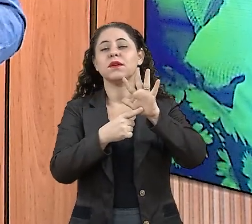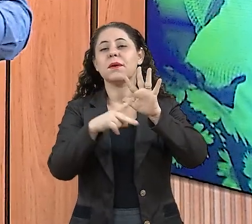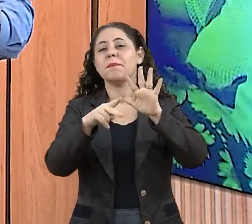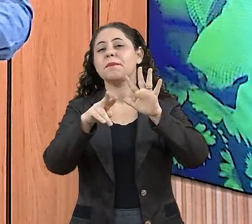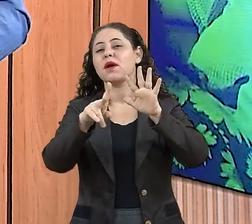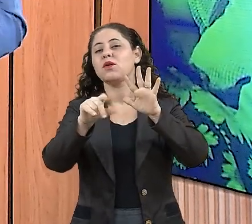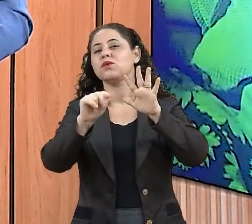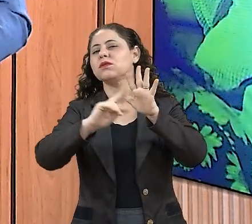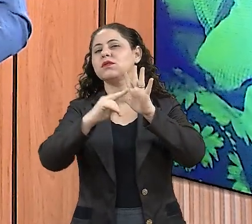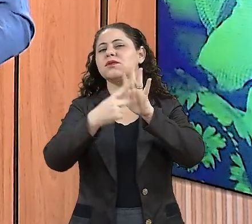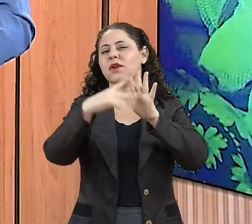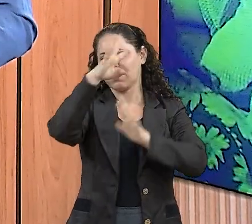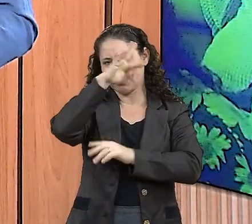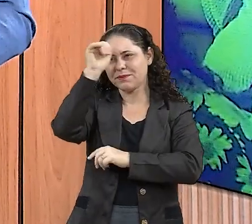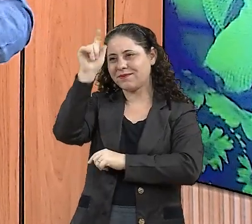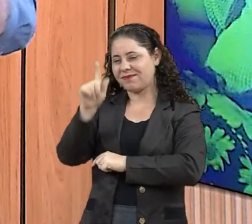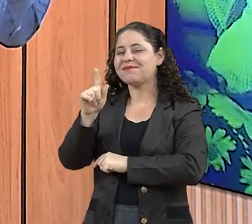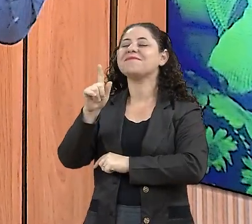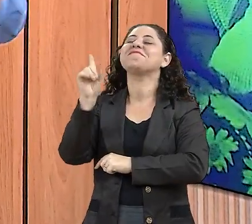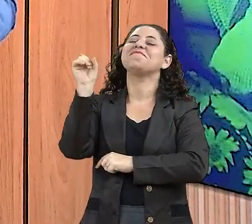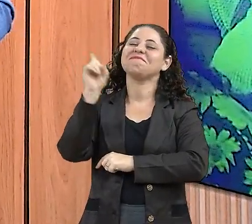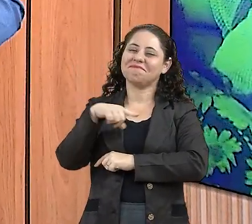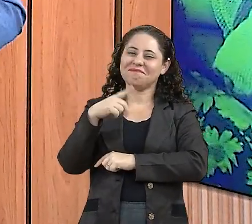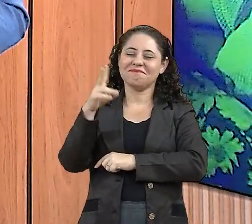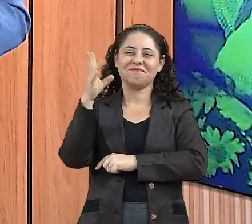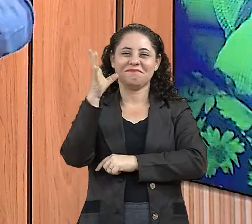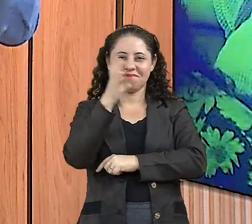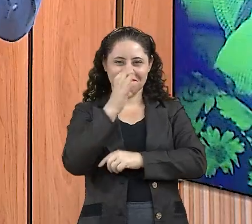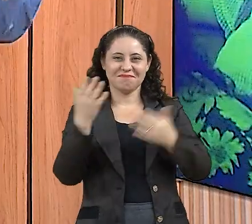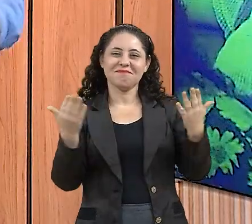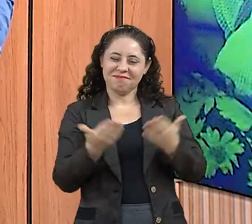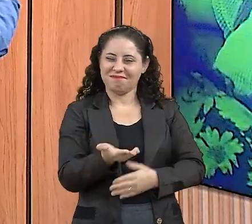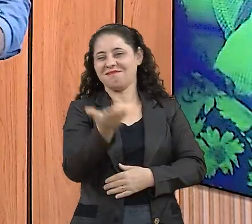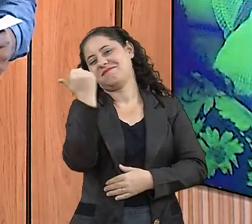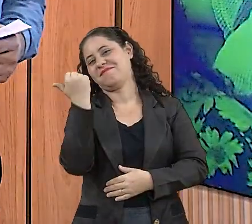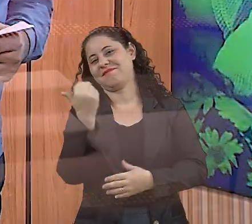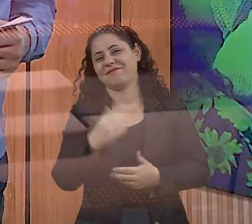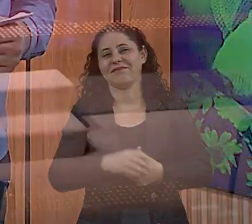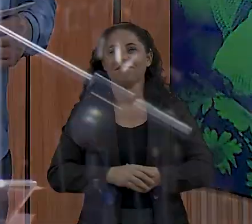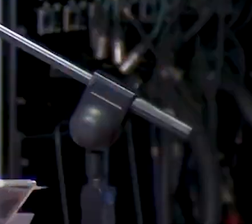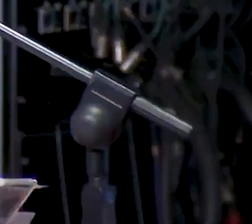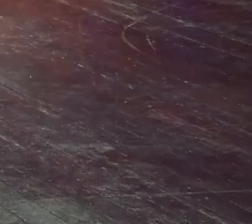o que significa ser sumatogrossense. Exatamente. Então vamos assistir com gente. Então vamos assistir com a gente.